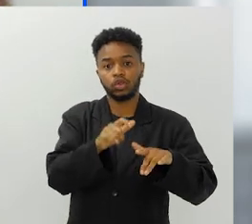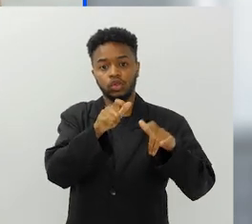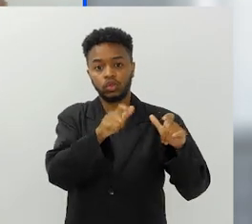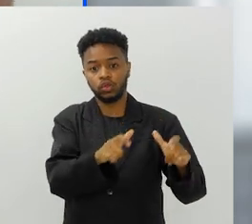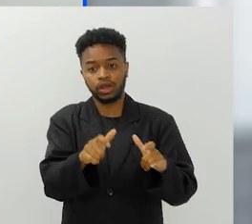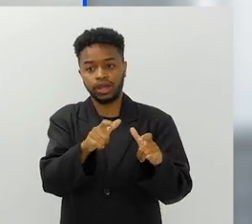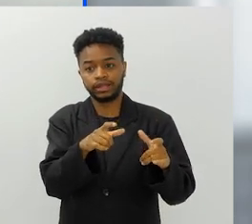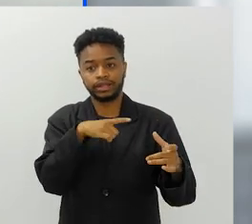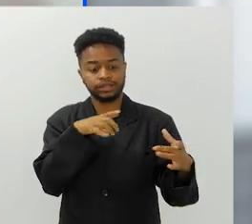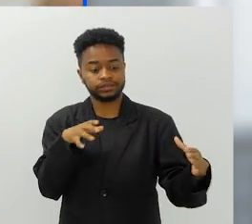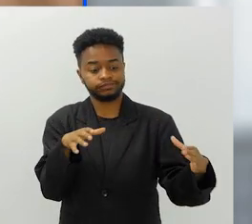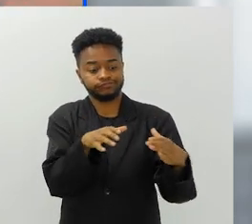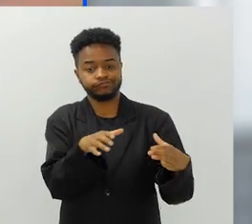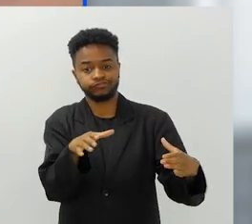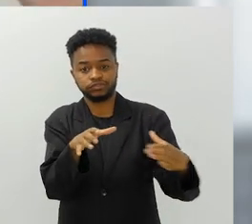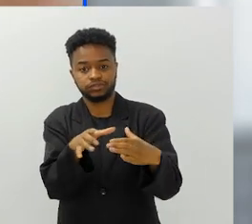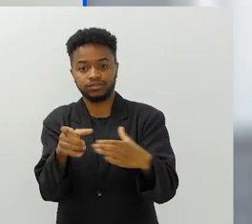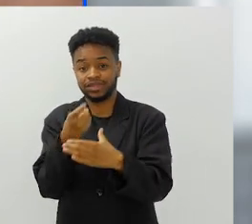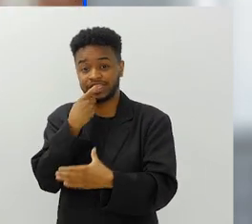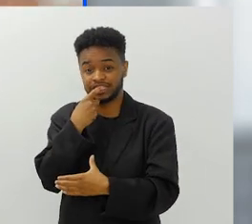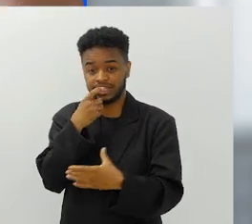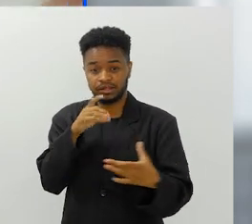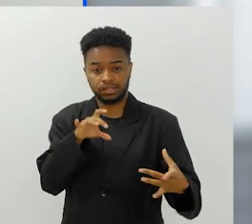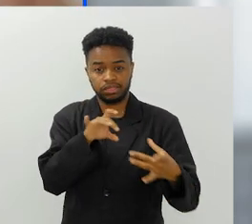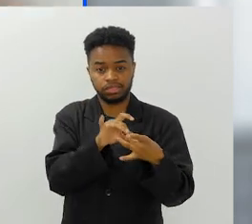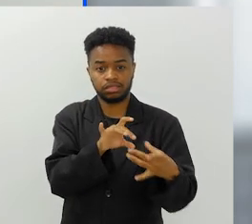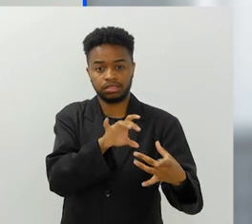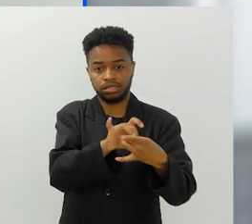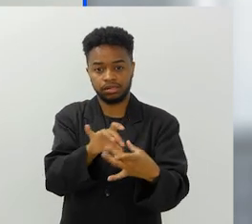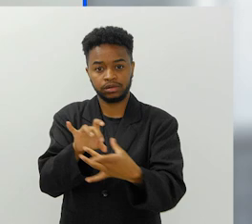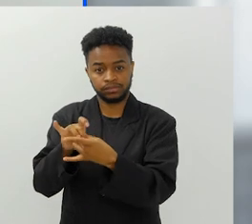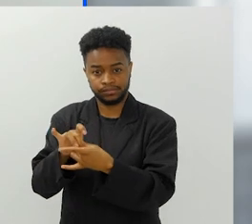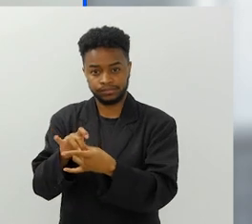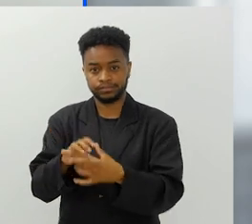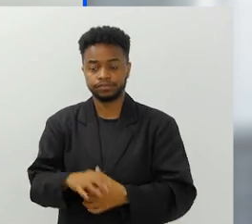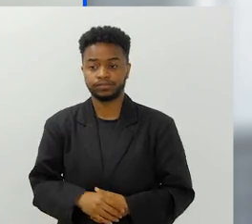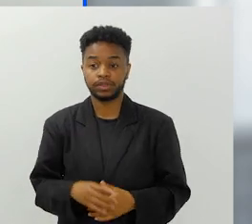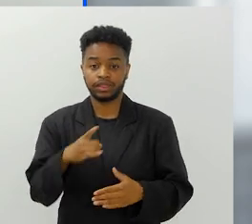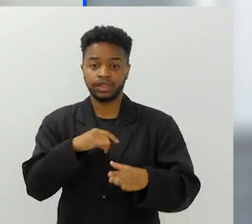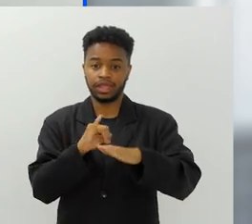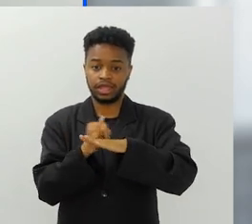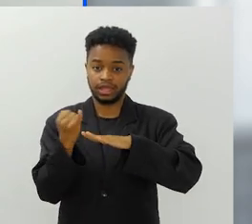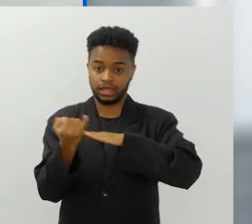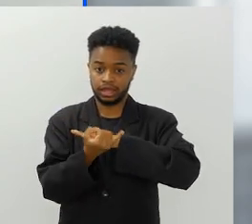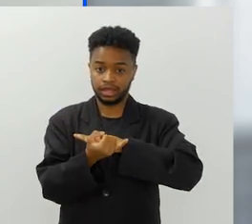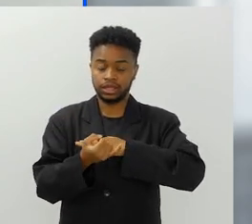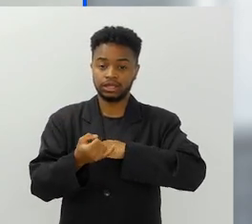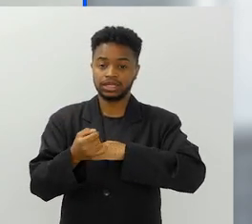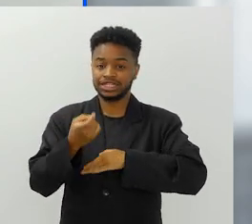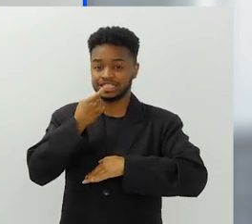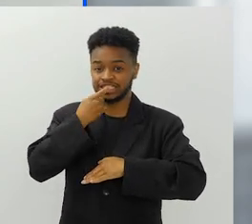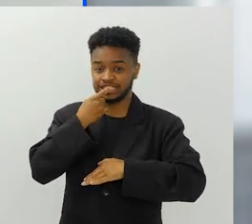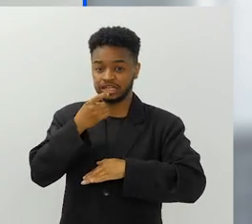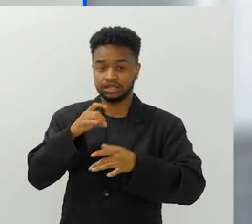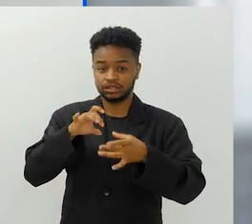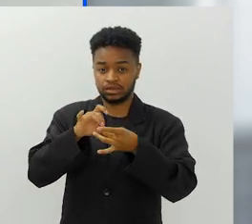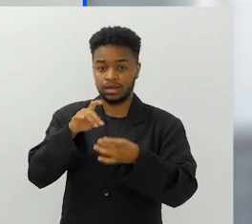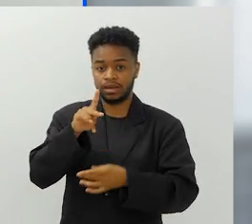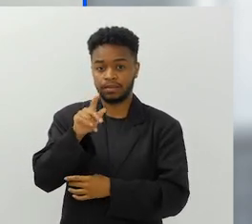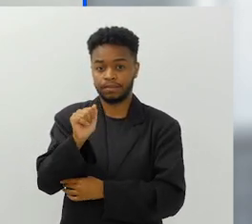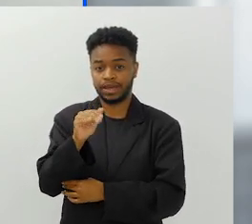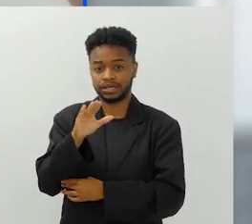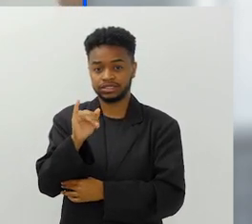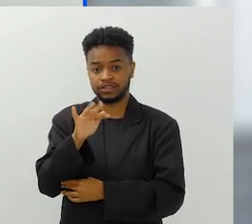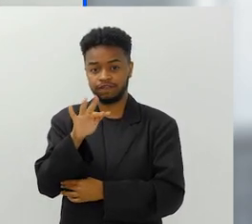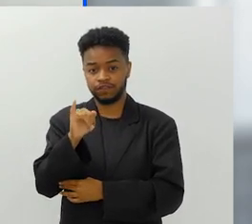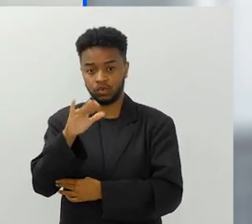centros, nesses vórtex que se formam, o plástico vai se aglomerando. A famosa ilha de plástico do Pacífico, que é a maior que